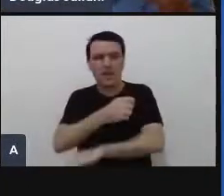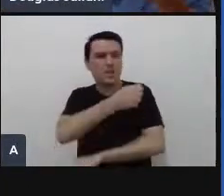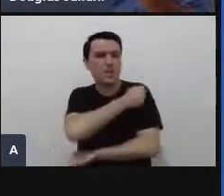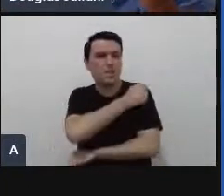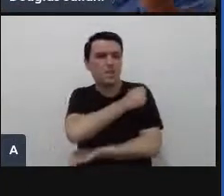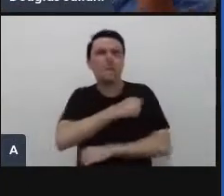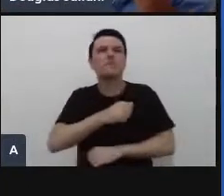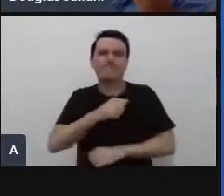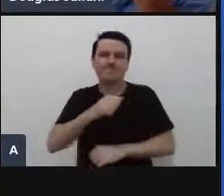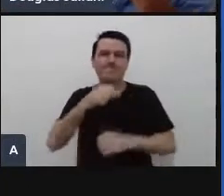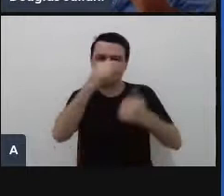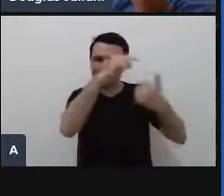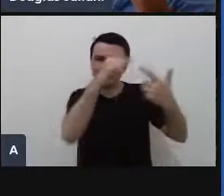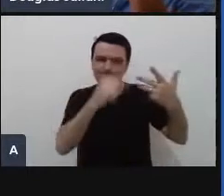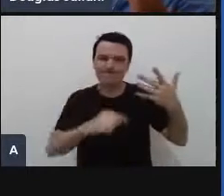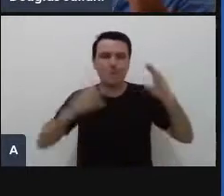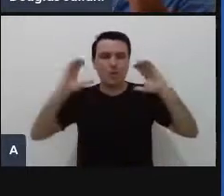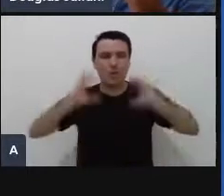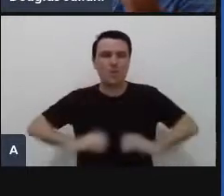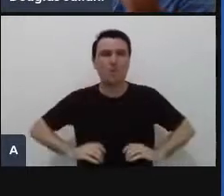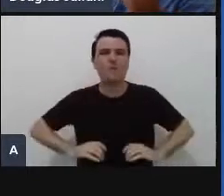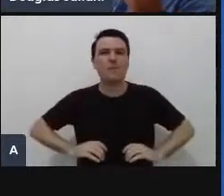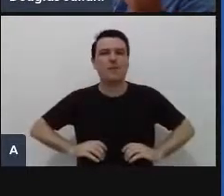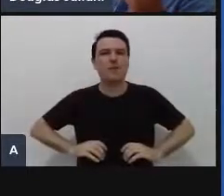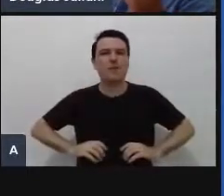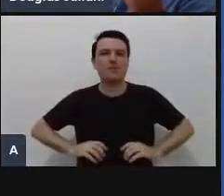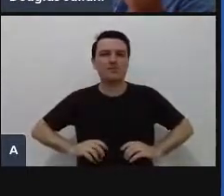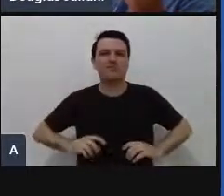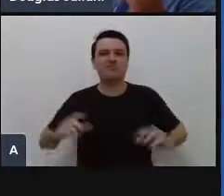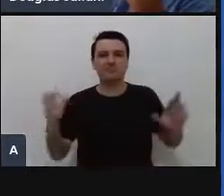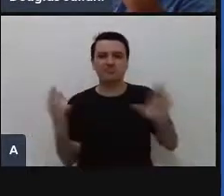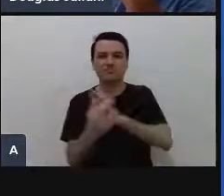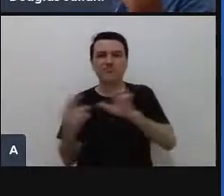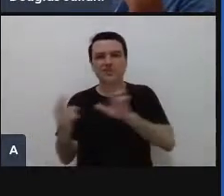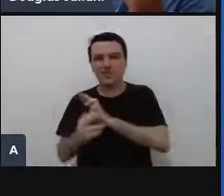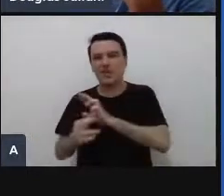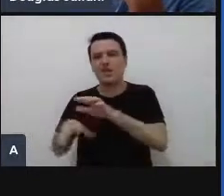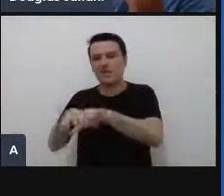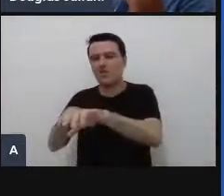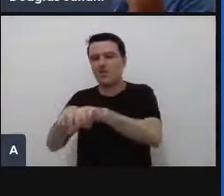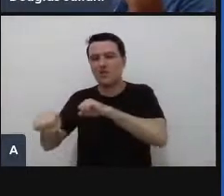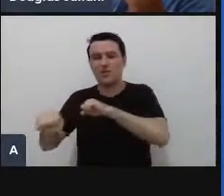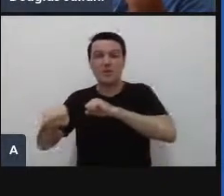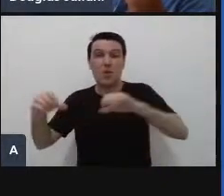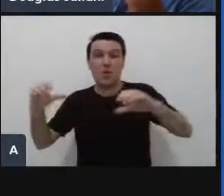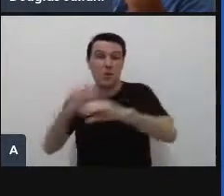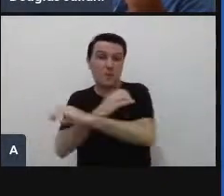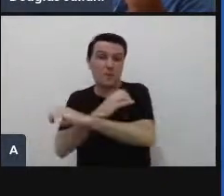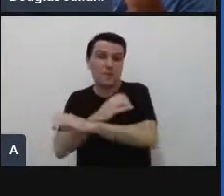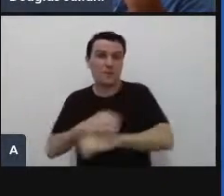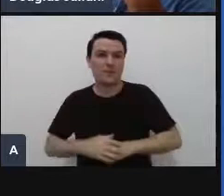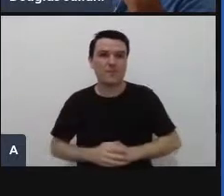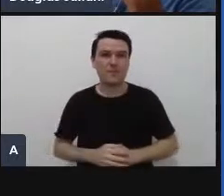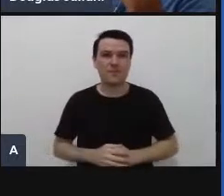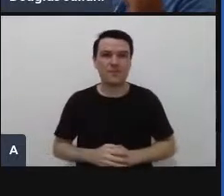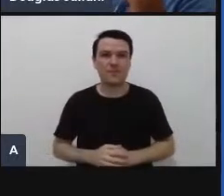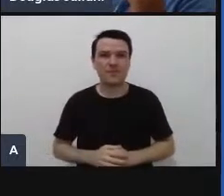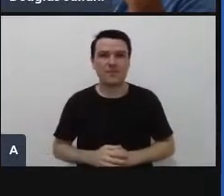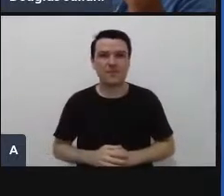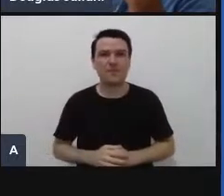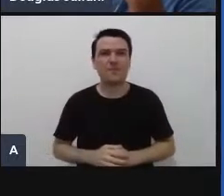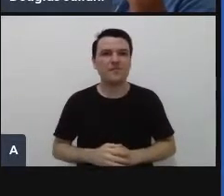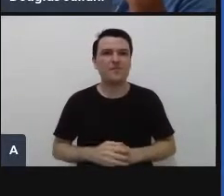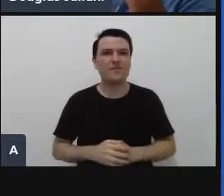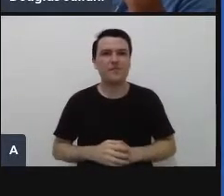de vários aspectos comportamentais que tem relação com a formação integral também né disciplina de inovação em todos os cursos